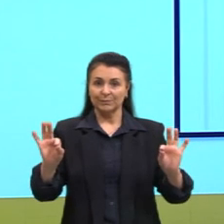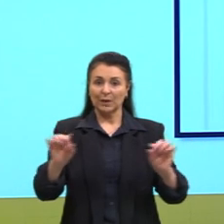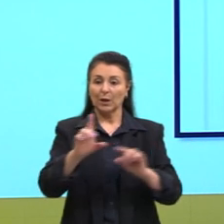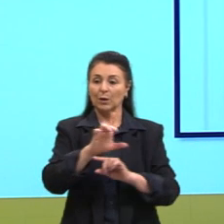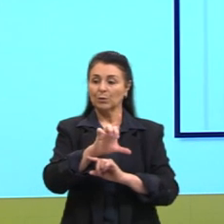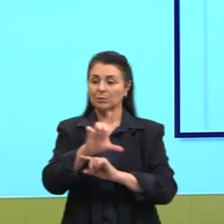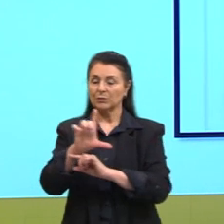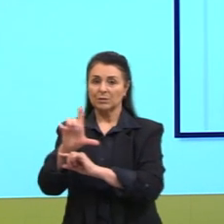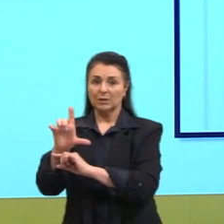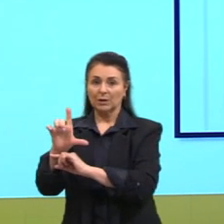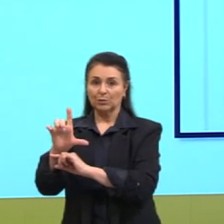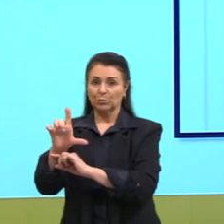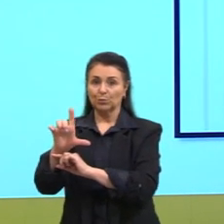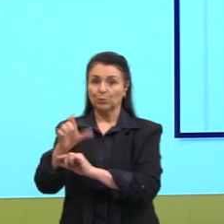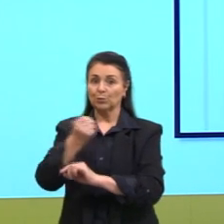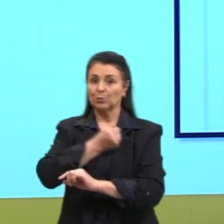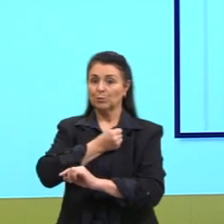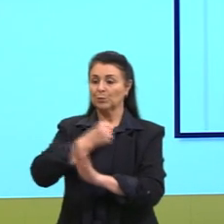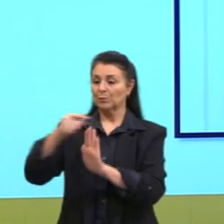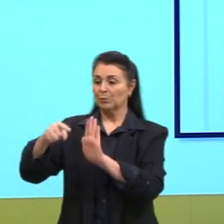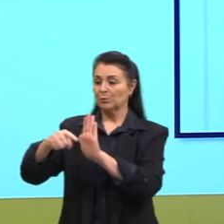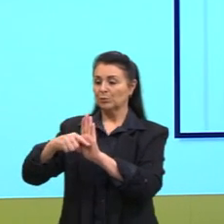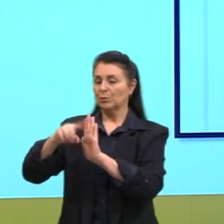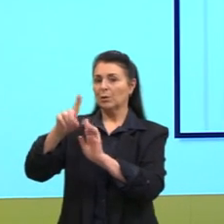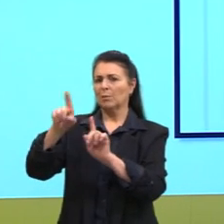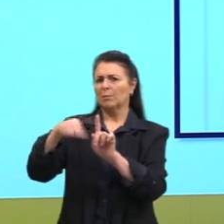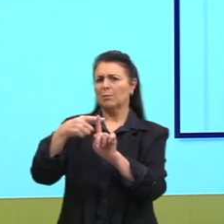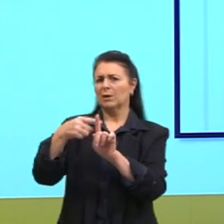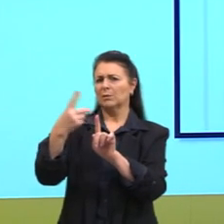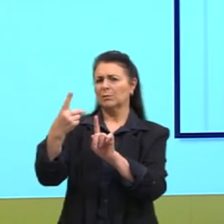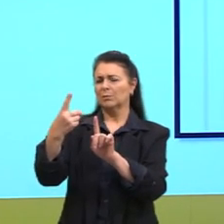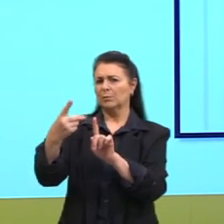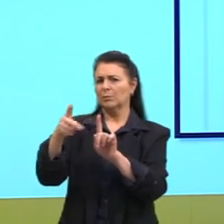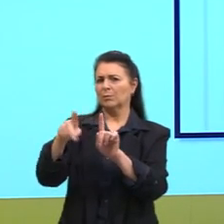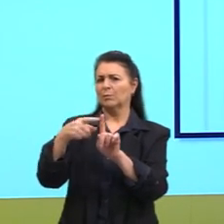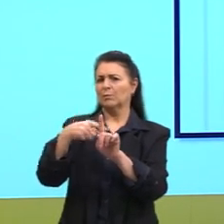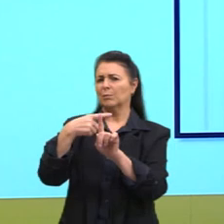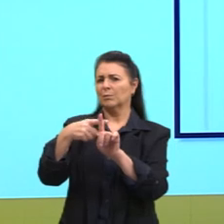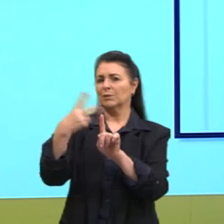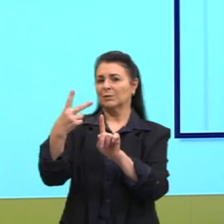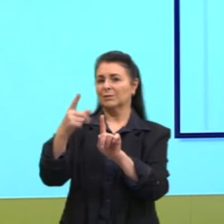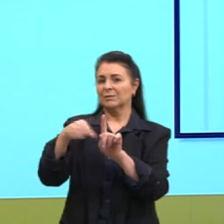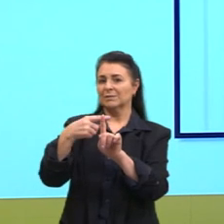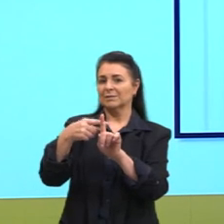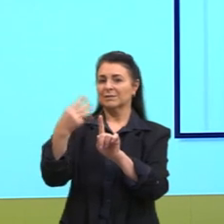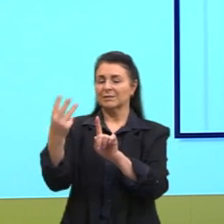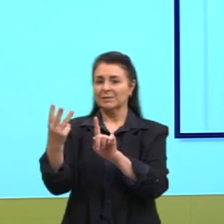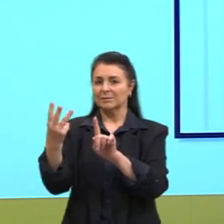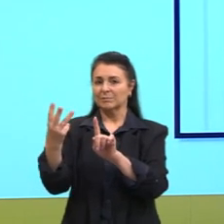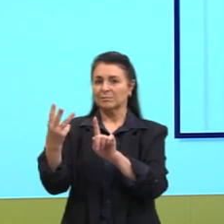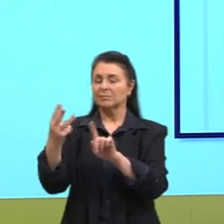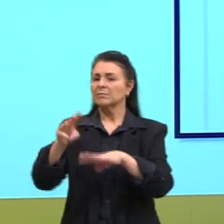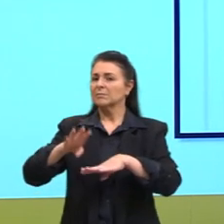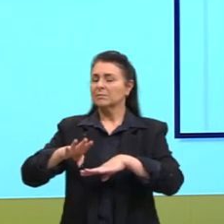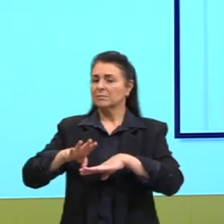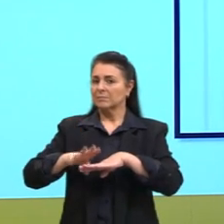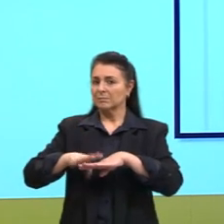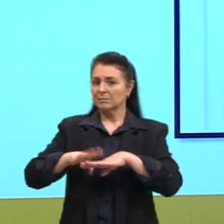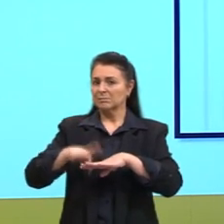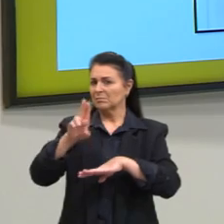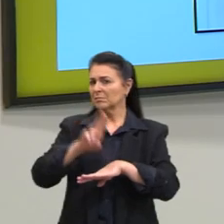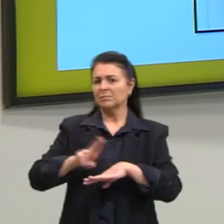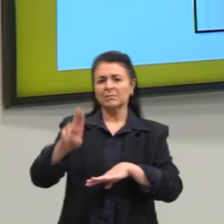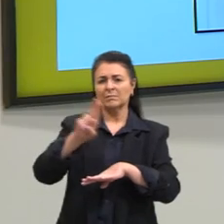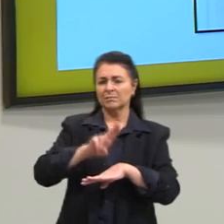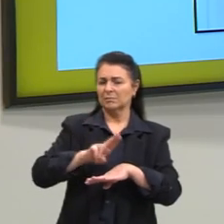direito, nós temos os números positivos, mais um, mais dois, mais três. Na matemática, muitas vezes, não se